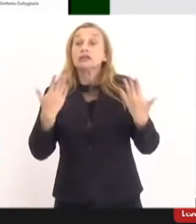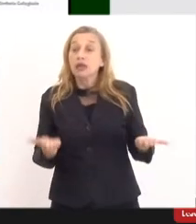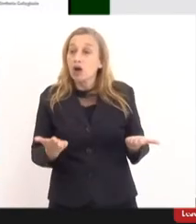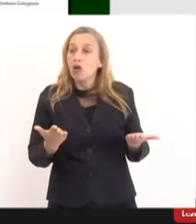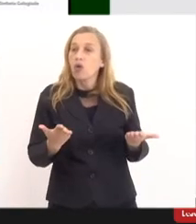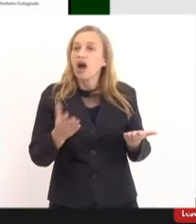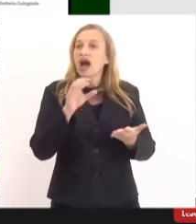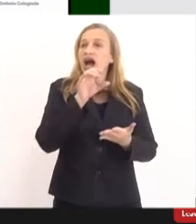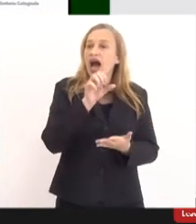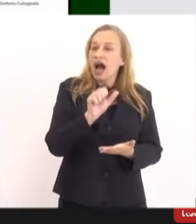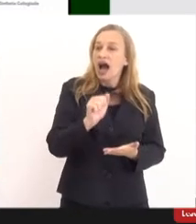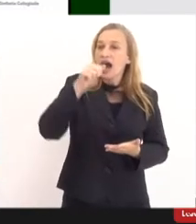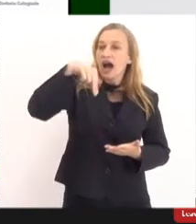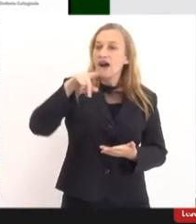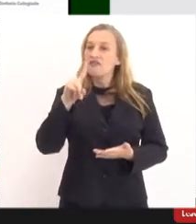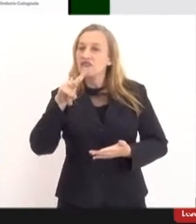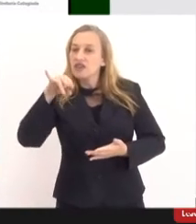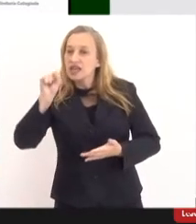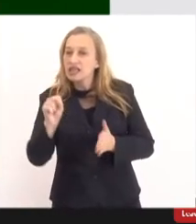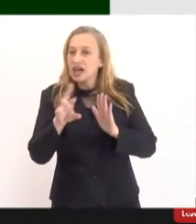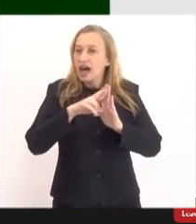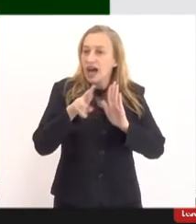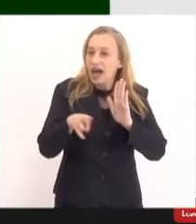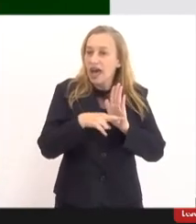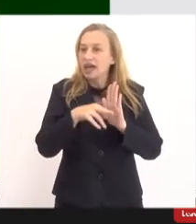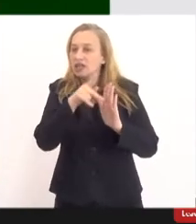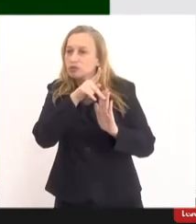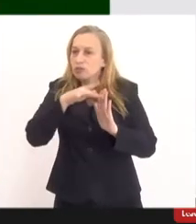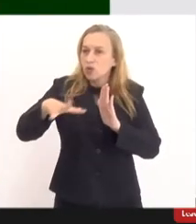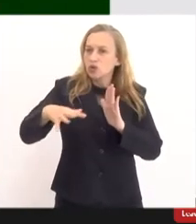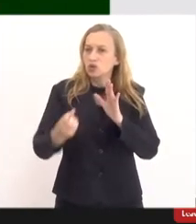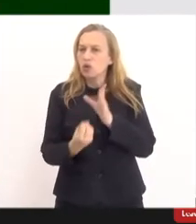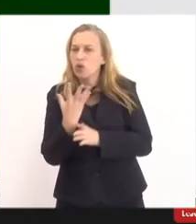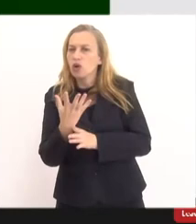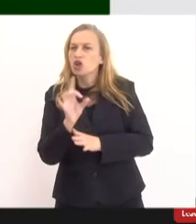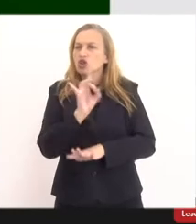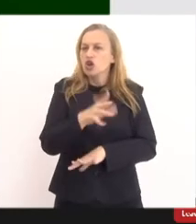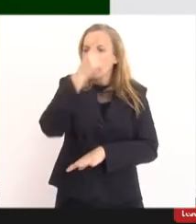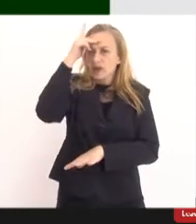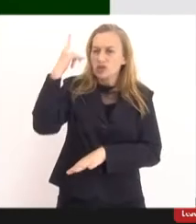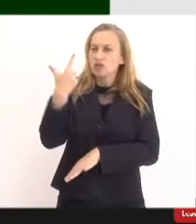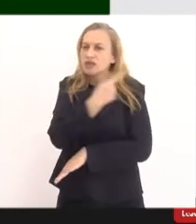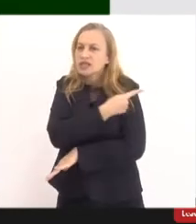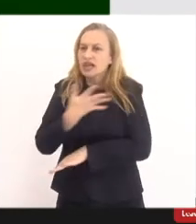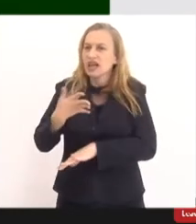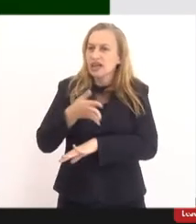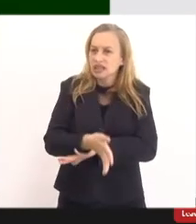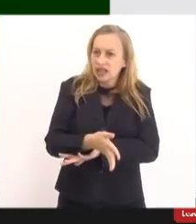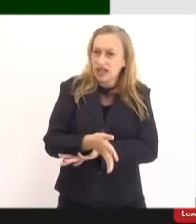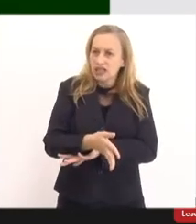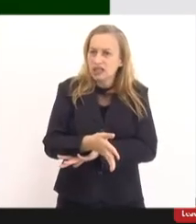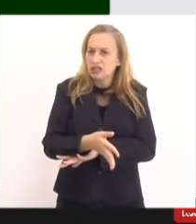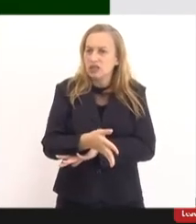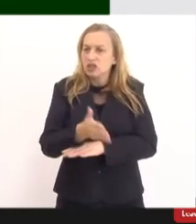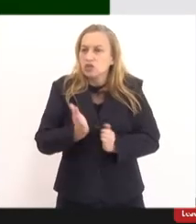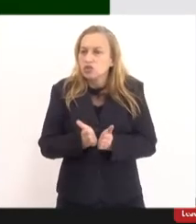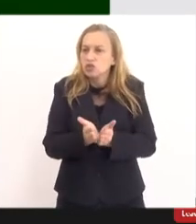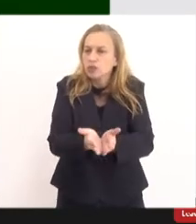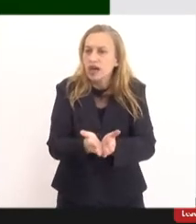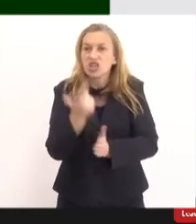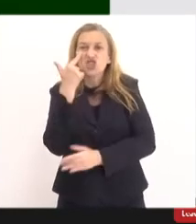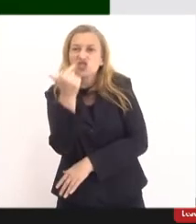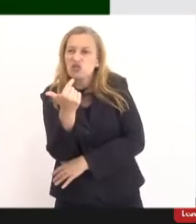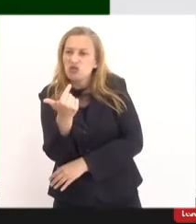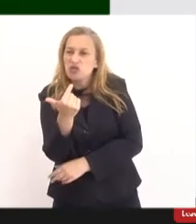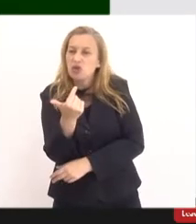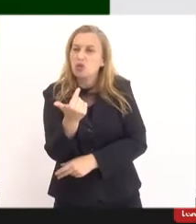Anvisa definiu protocolos para que entrasse só pessoas totalmente vacinadas nos cruzeiros e a gente viu,